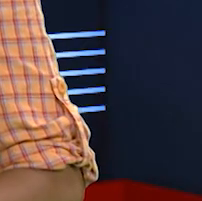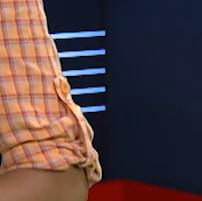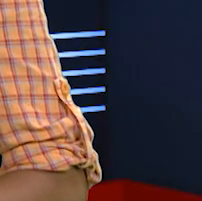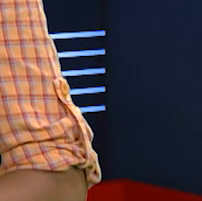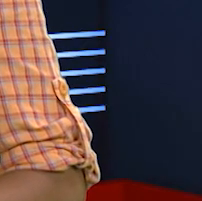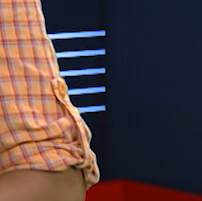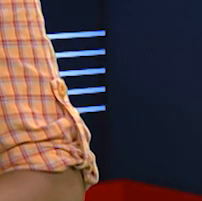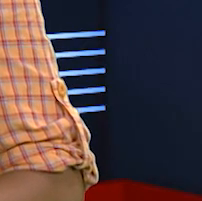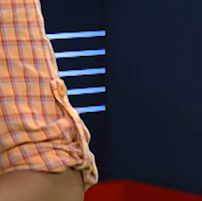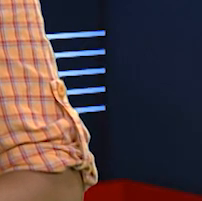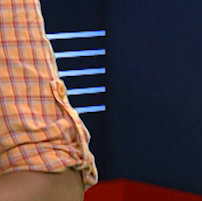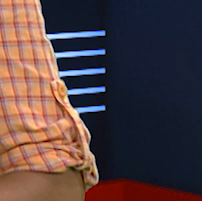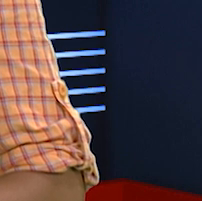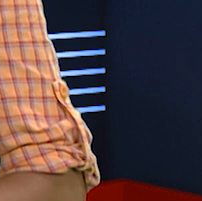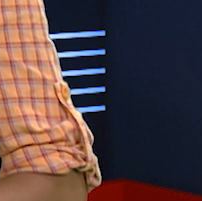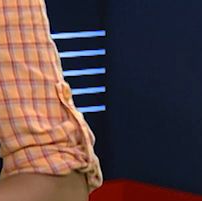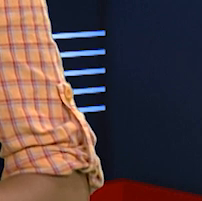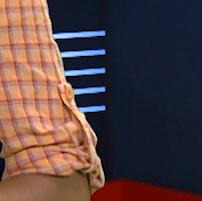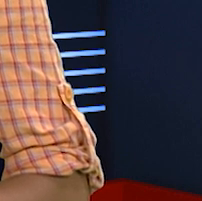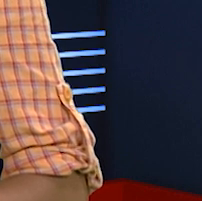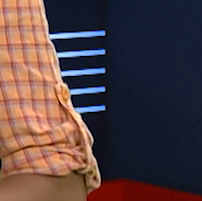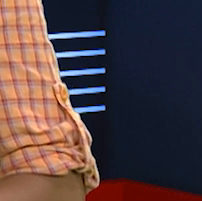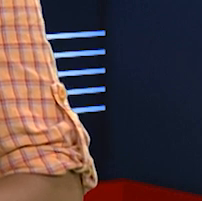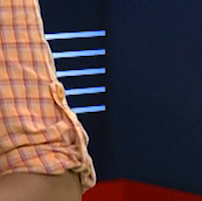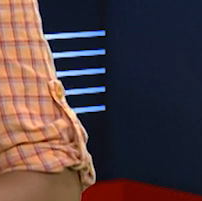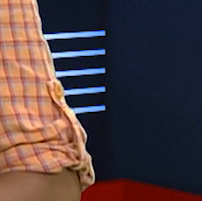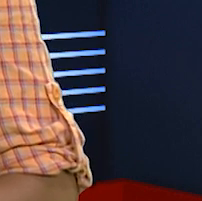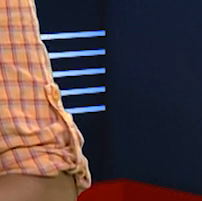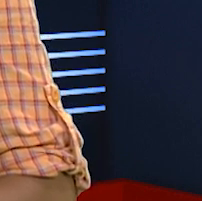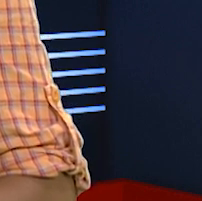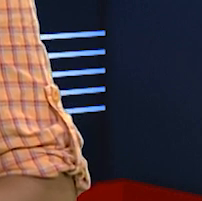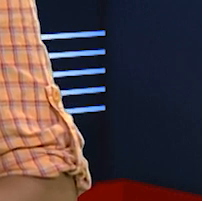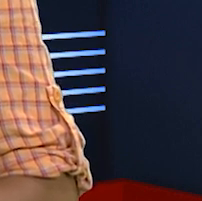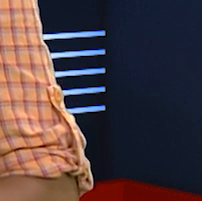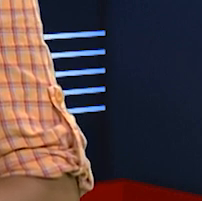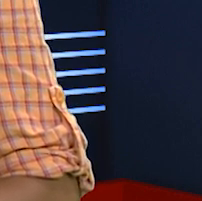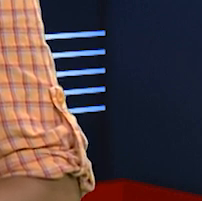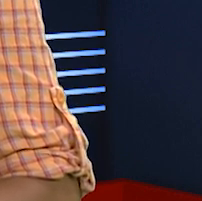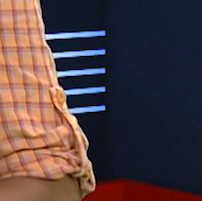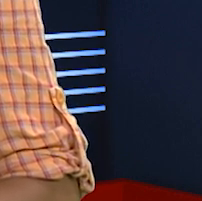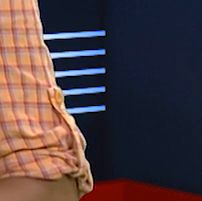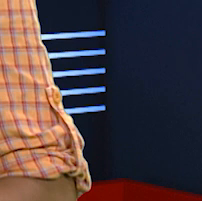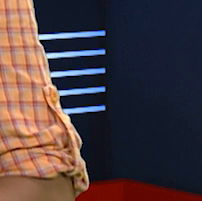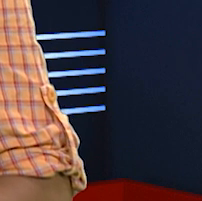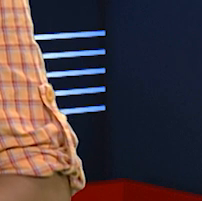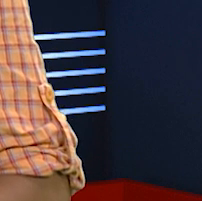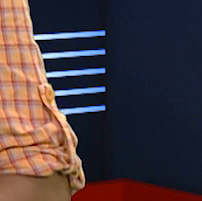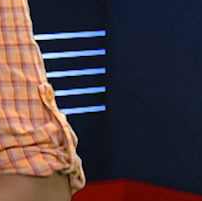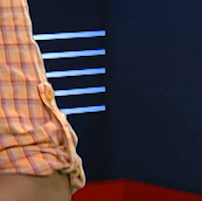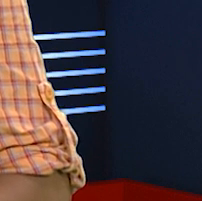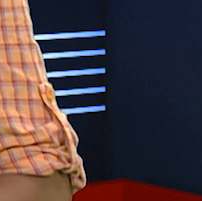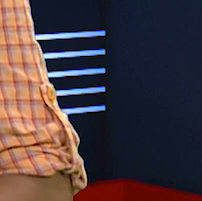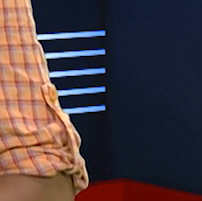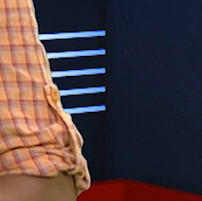Olá telespectadores, bem-vindos novamente ao programa Sepalpena ZMN. Como já sabemos, este programa tem como objetivo apresentar-vos as